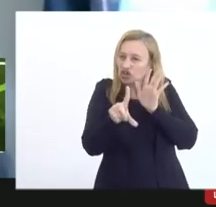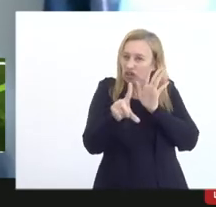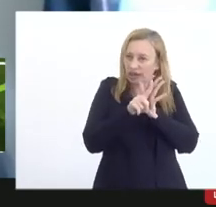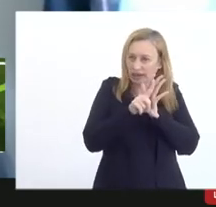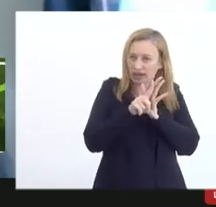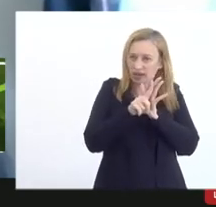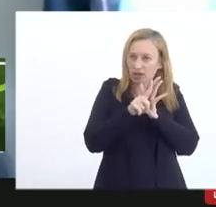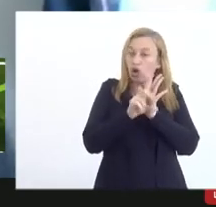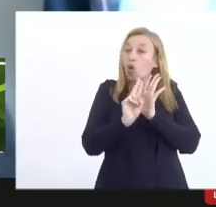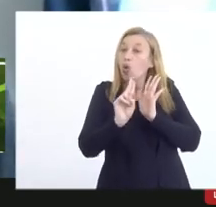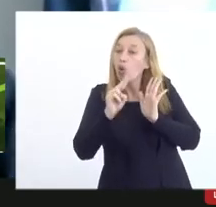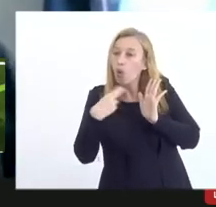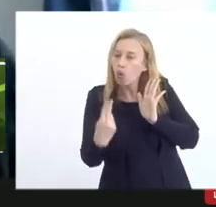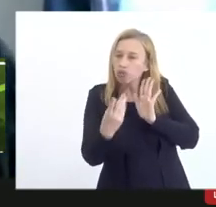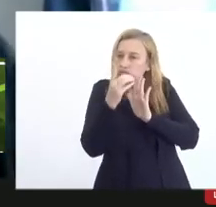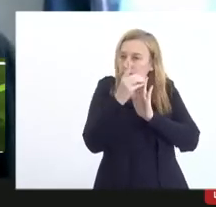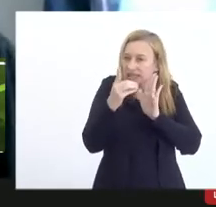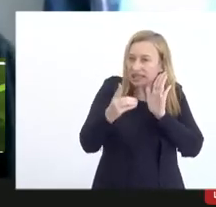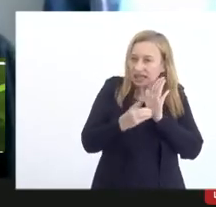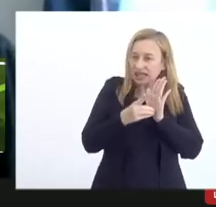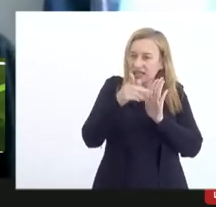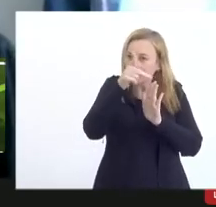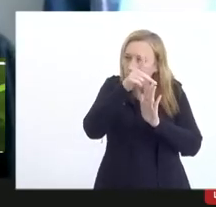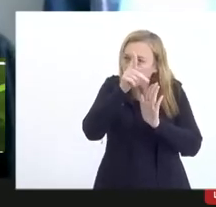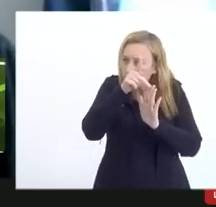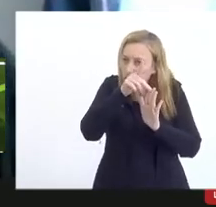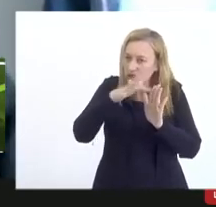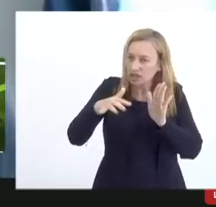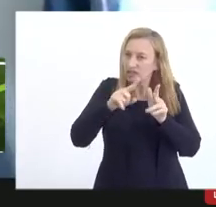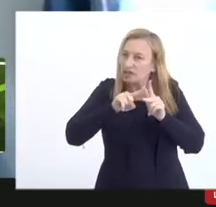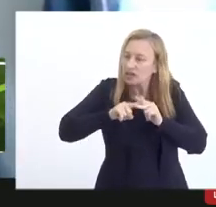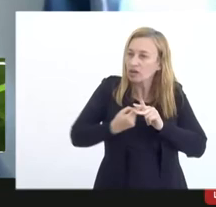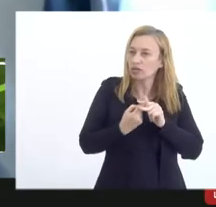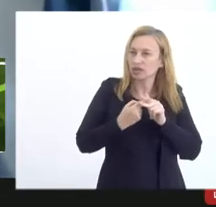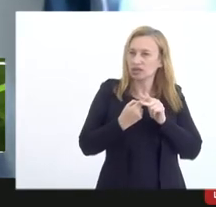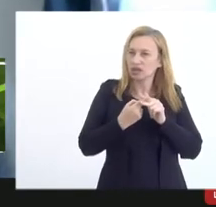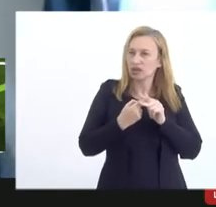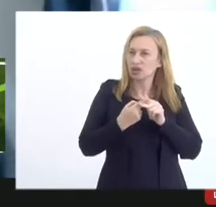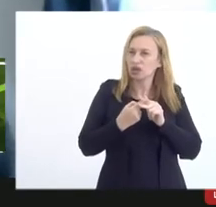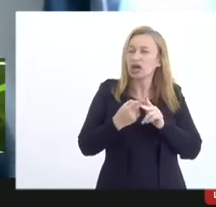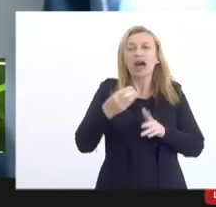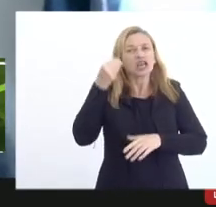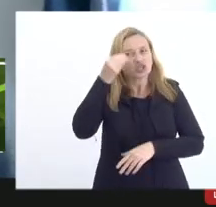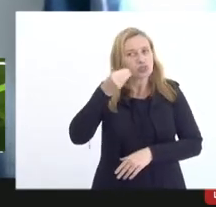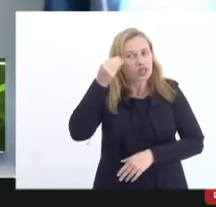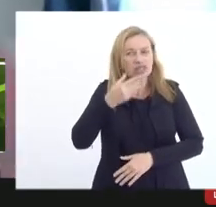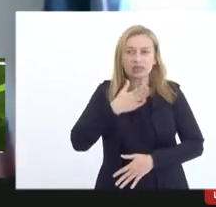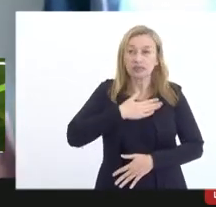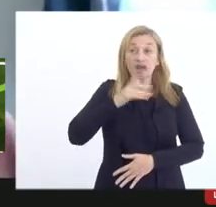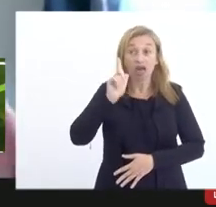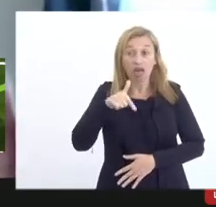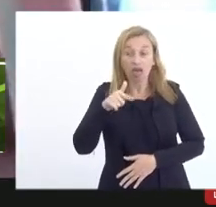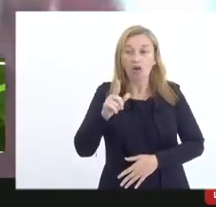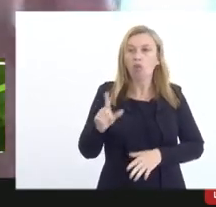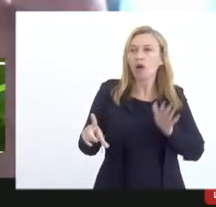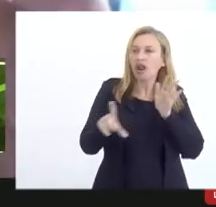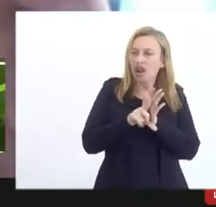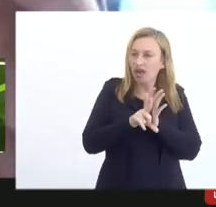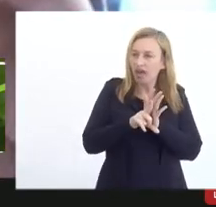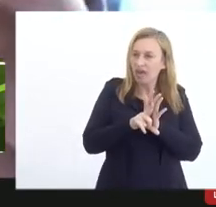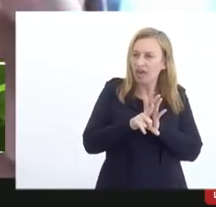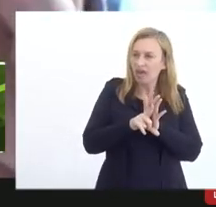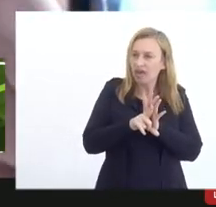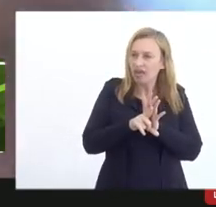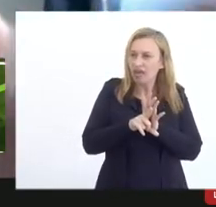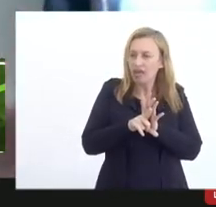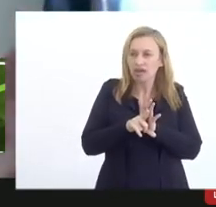ou no decreto ou na portaria que vão regulamentar porque a minha experiência é o seguinte uma lei ela tem que dar